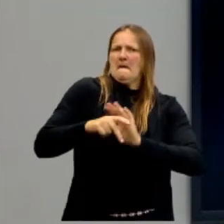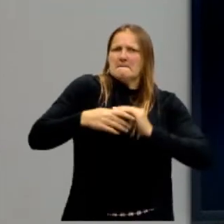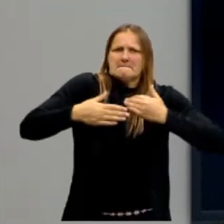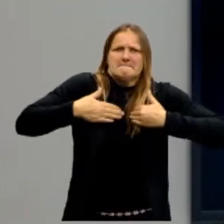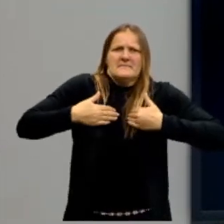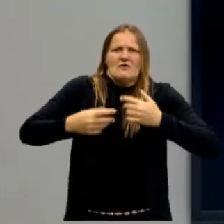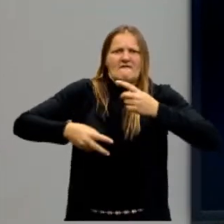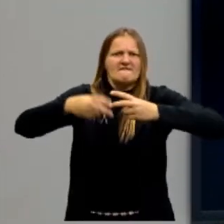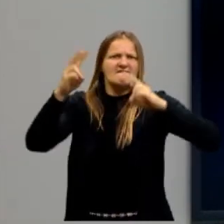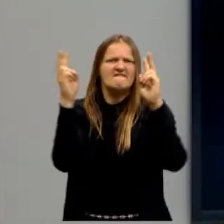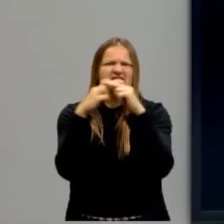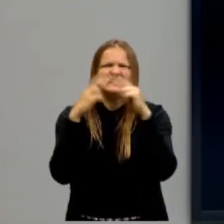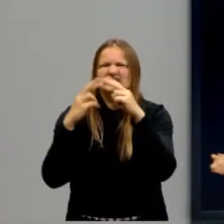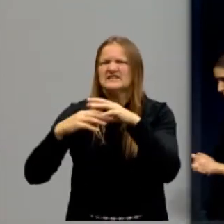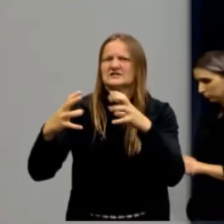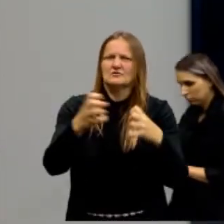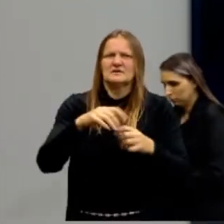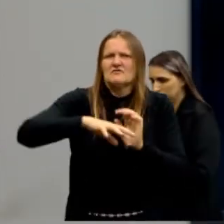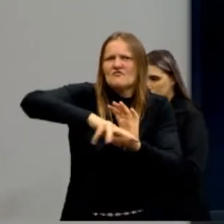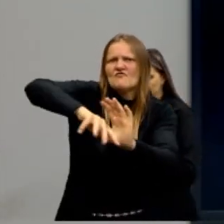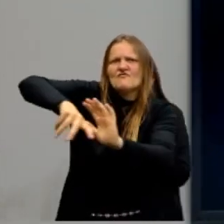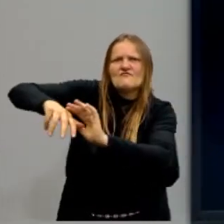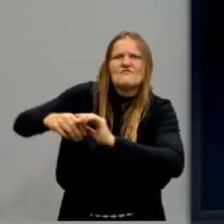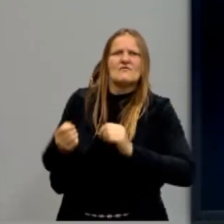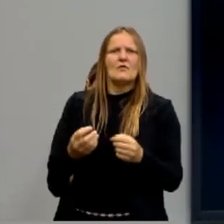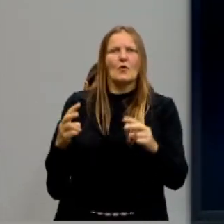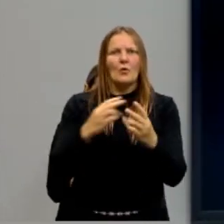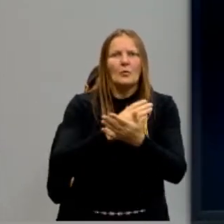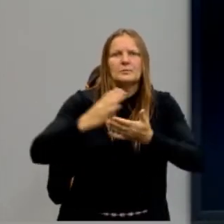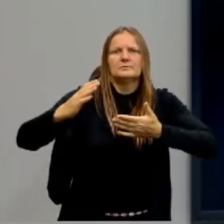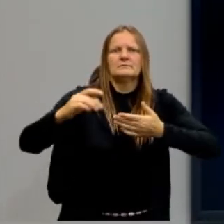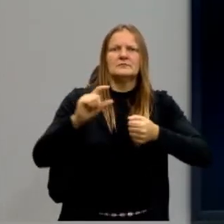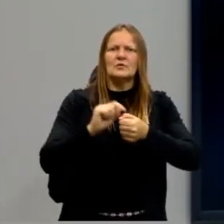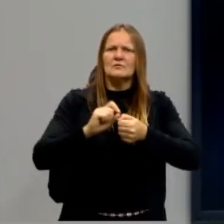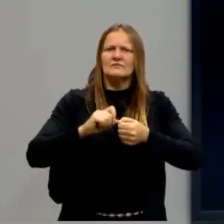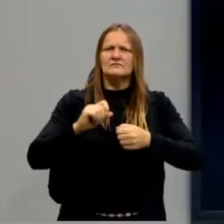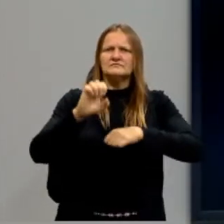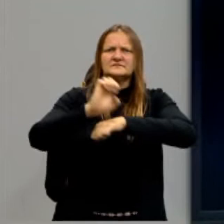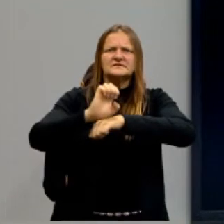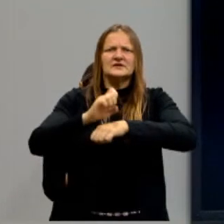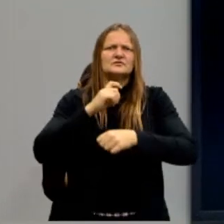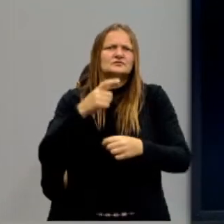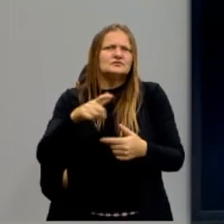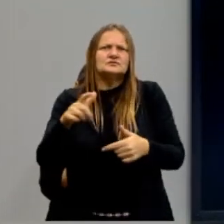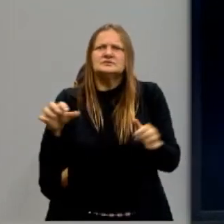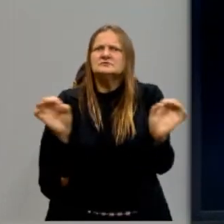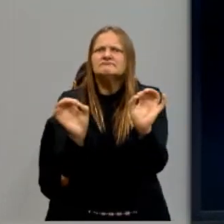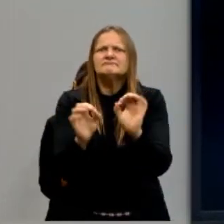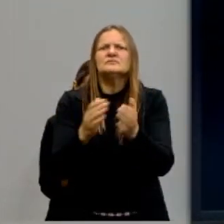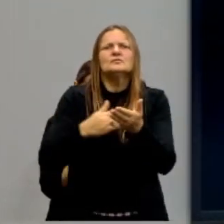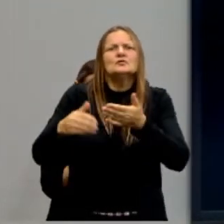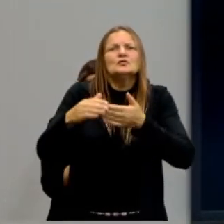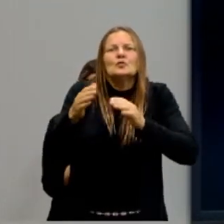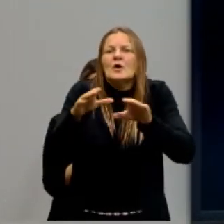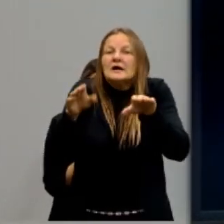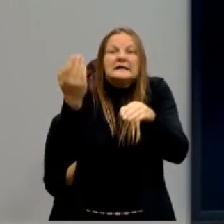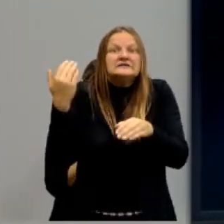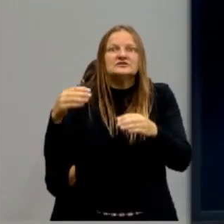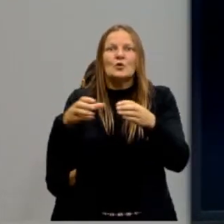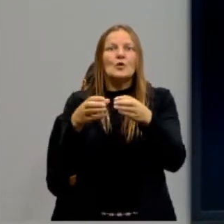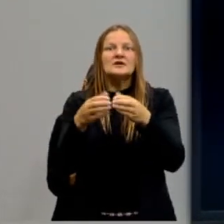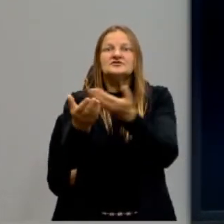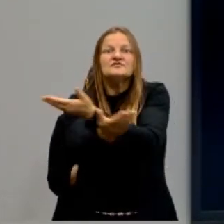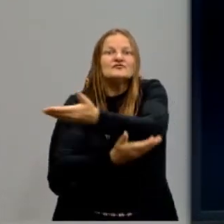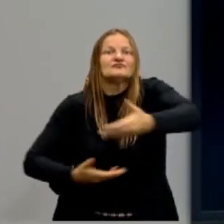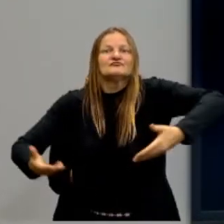violência, segurança e a corrupção. Então, quando vivíamos Estado e natureza, nós não tínhamos tudo isso. Tudo era de todos. Então, nós sabíamos